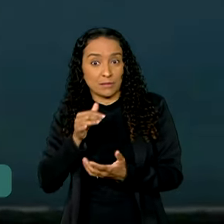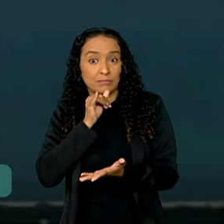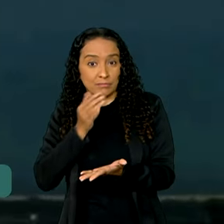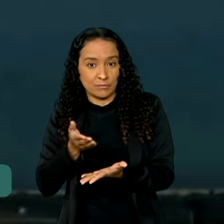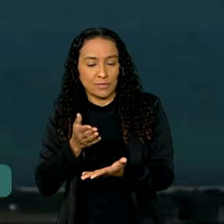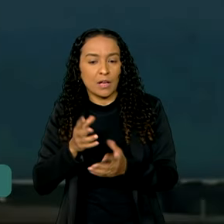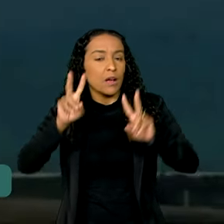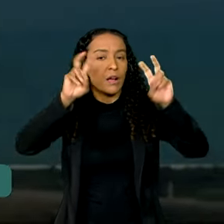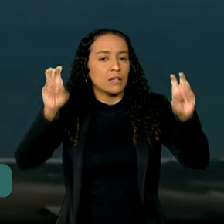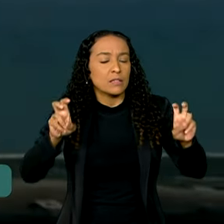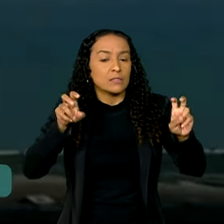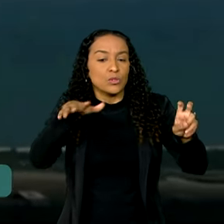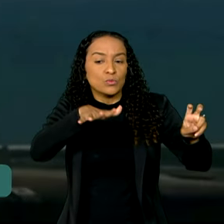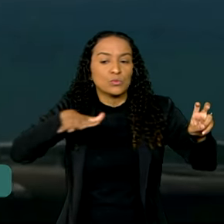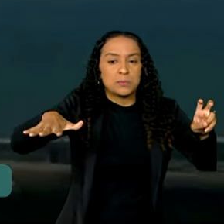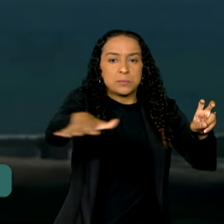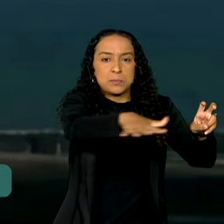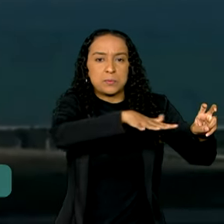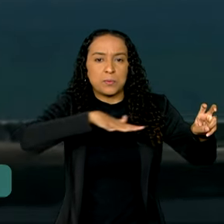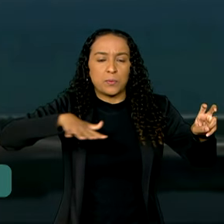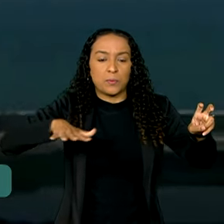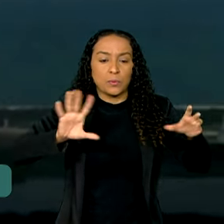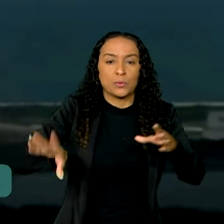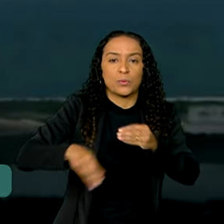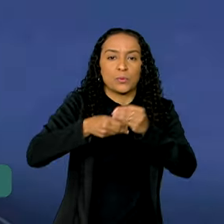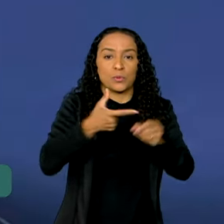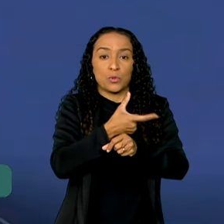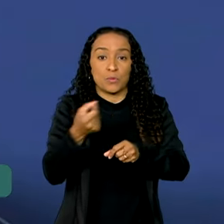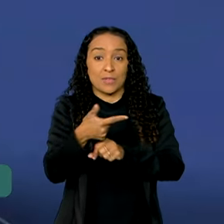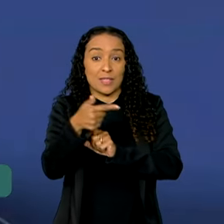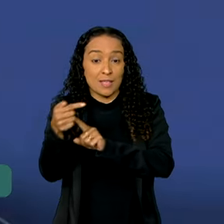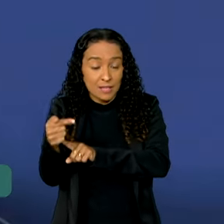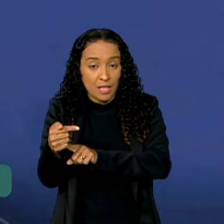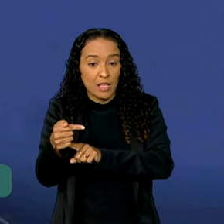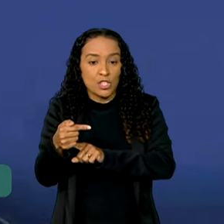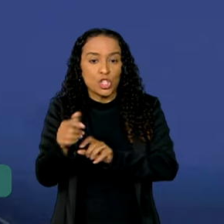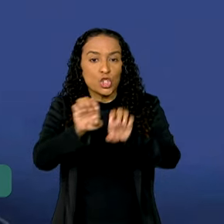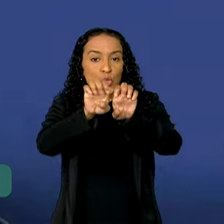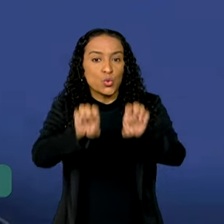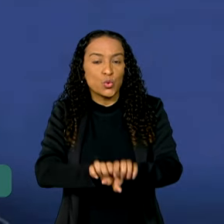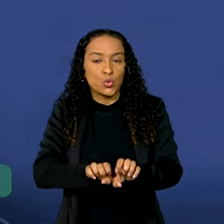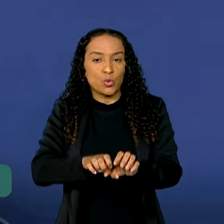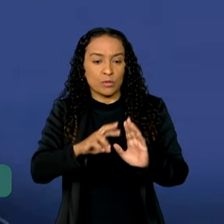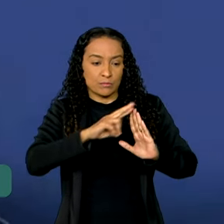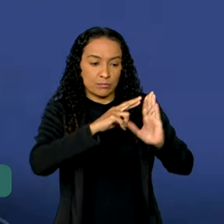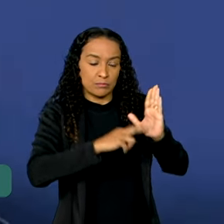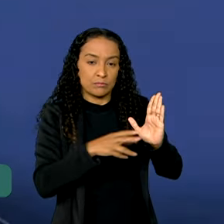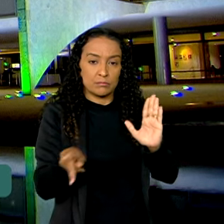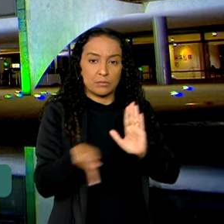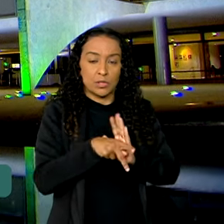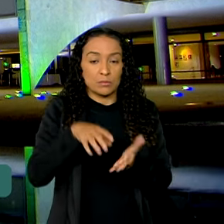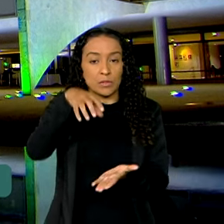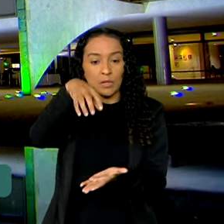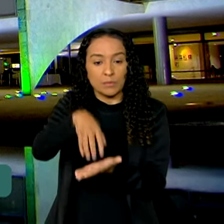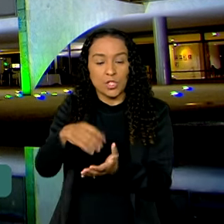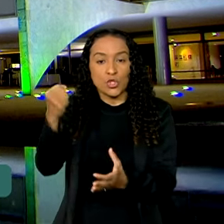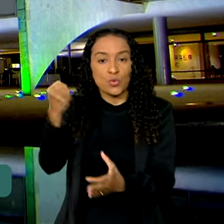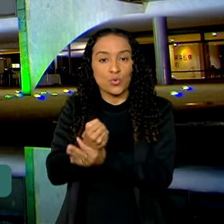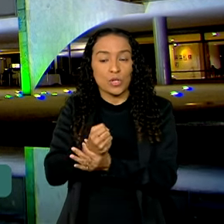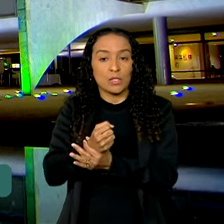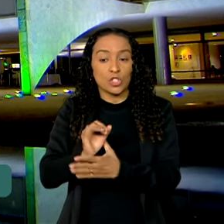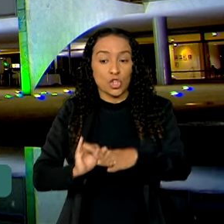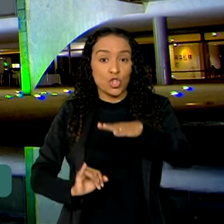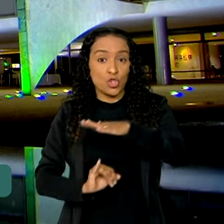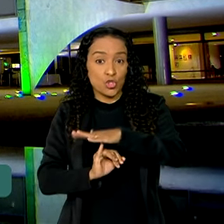assuntos ligados ao espaço foram inseridos em 2017 na estrutura regimental do Gabinete de Segurança